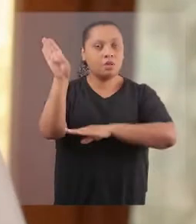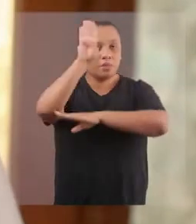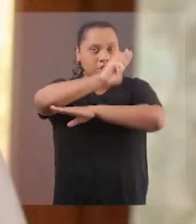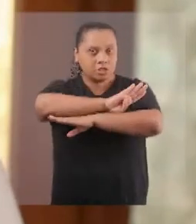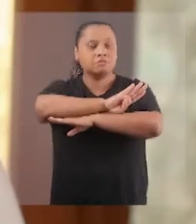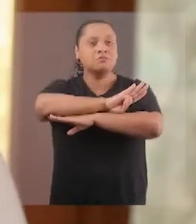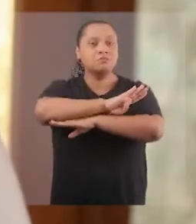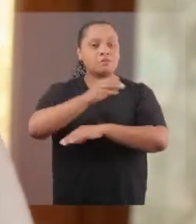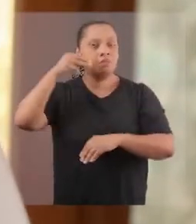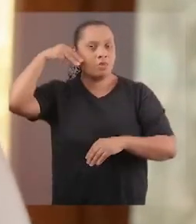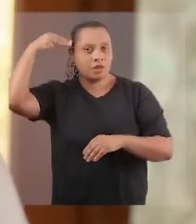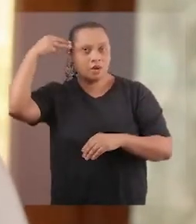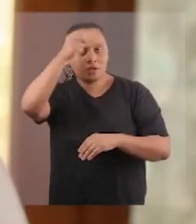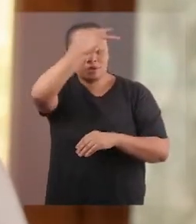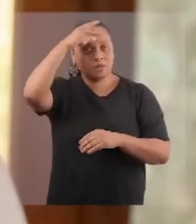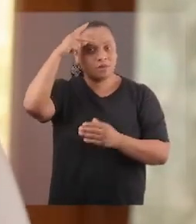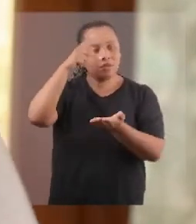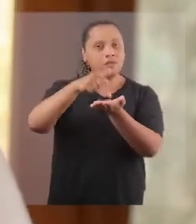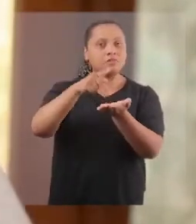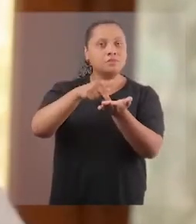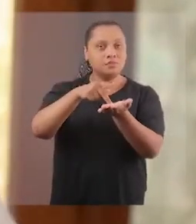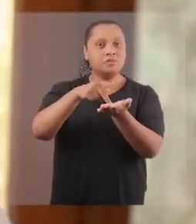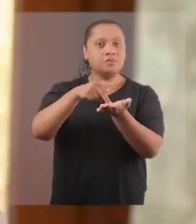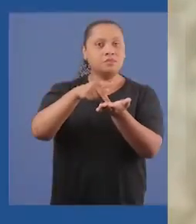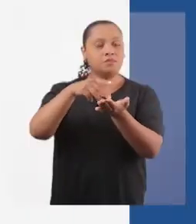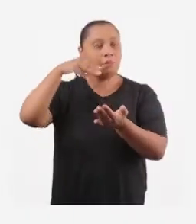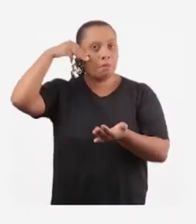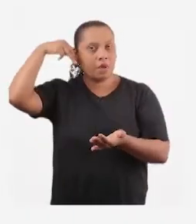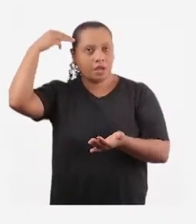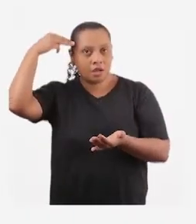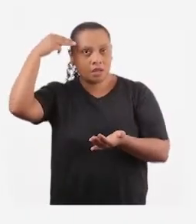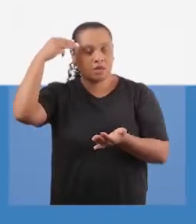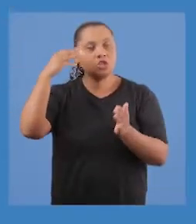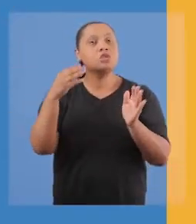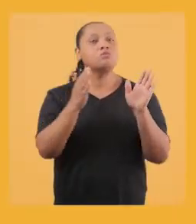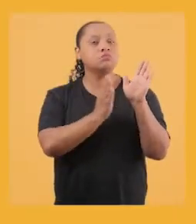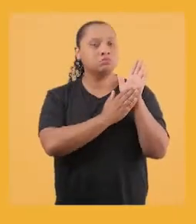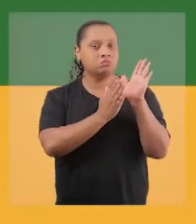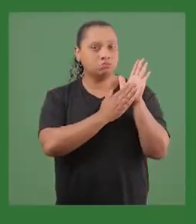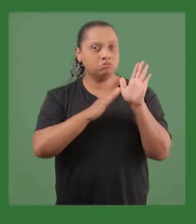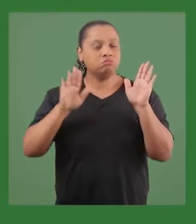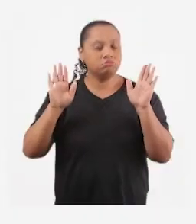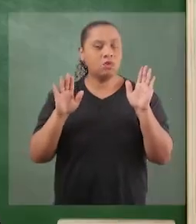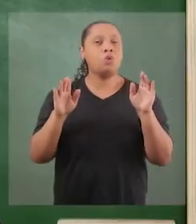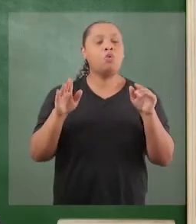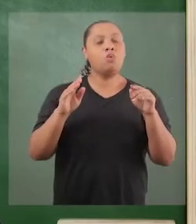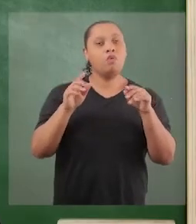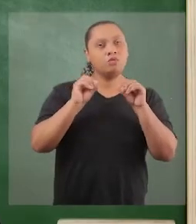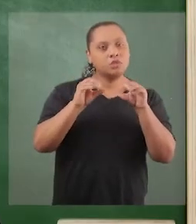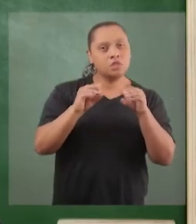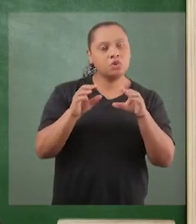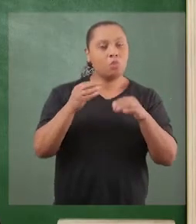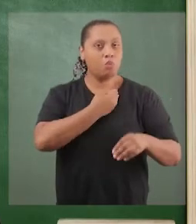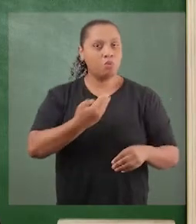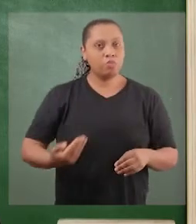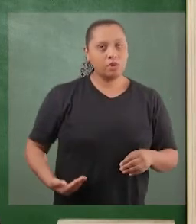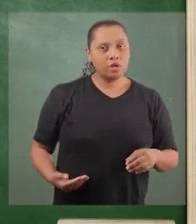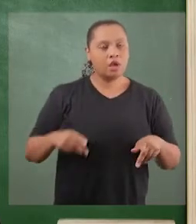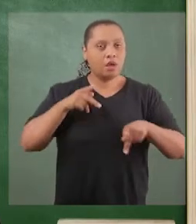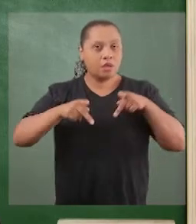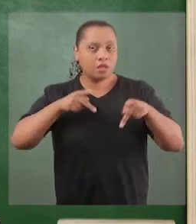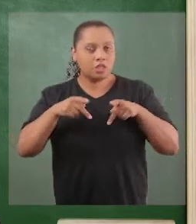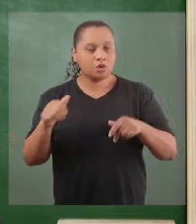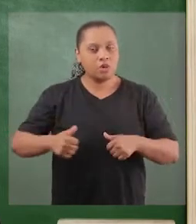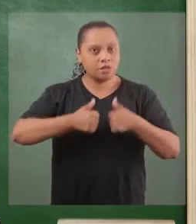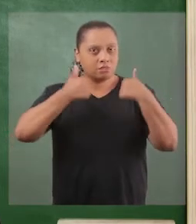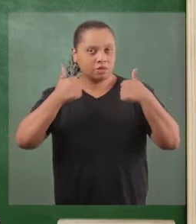para lutar pela educação da nossa Bagé. Mainardi, prefeito de verdade! Mainardi tem compromissos com